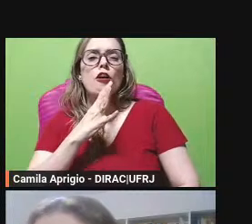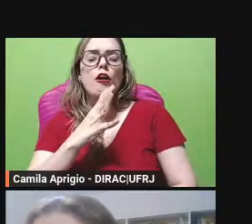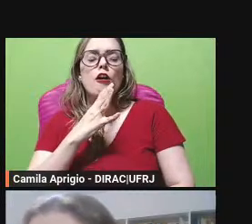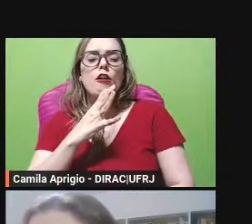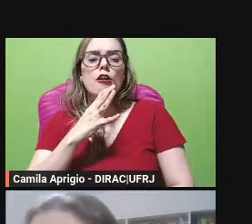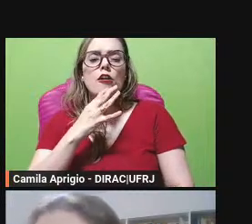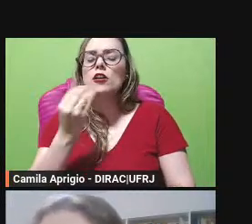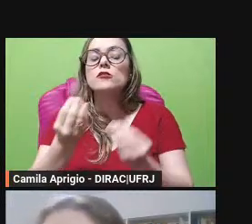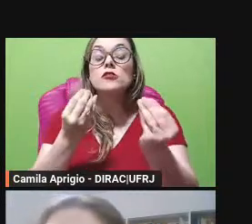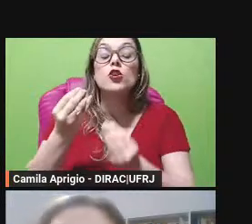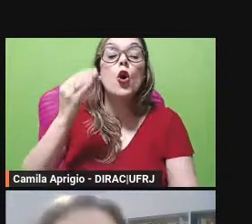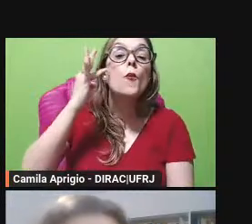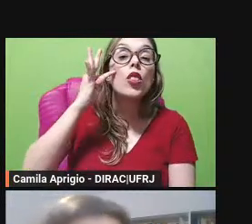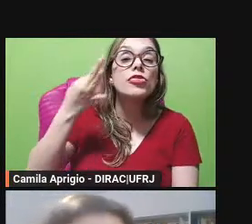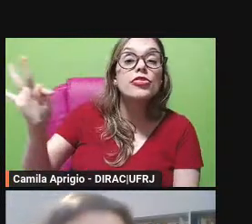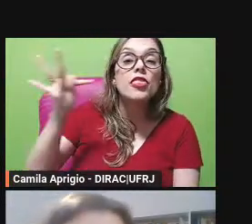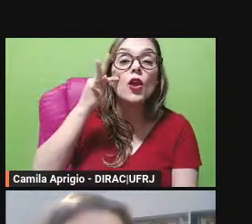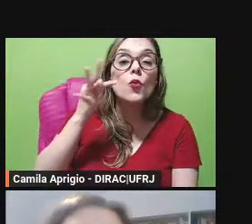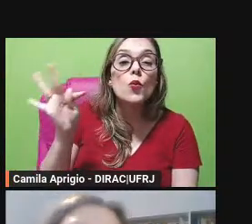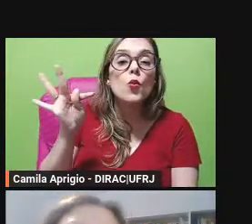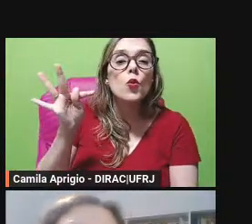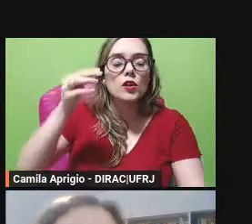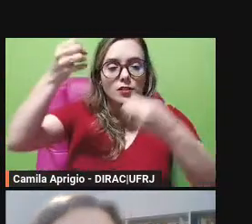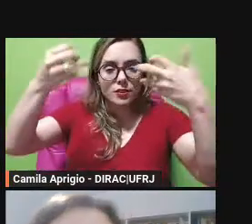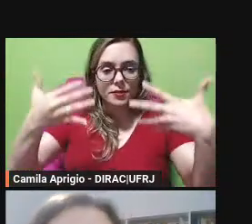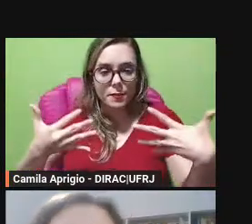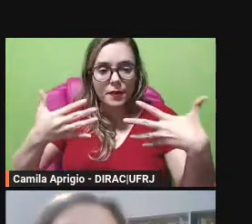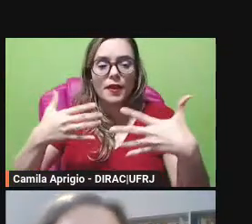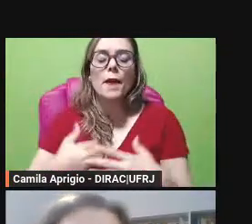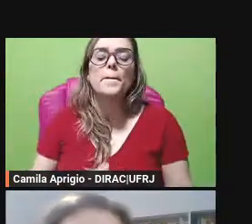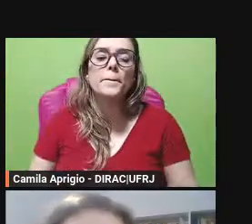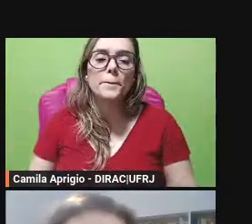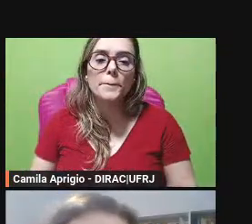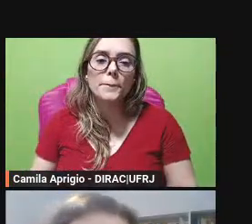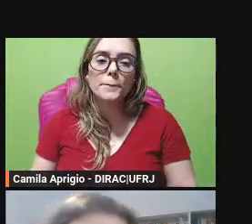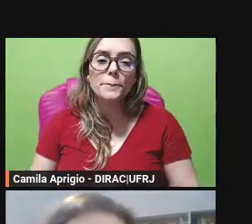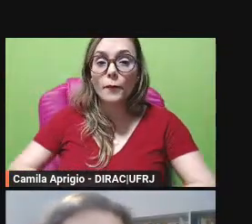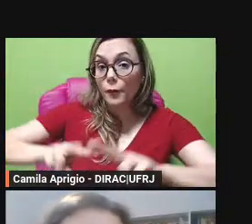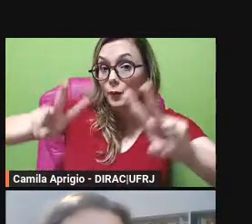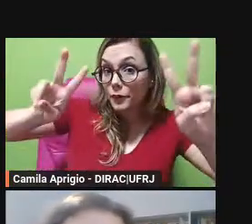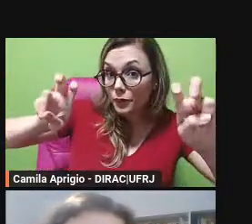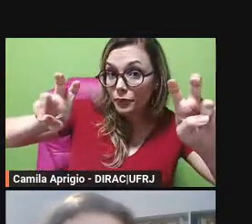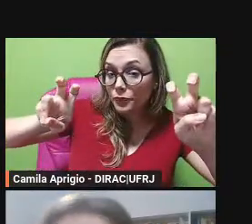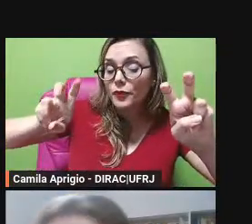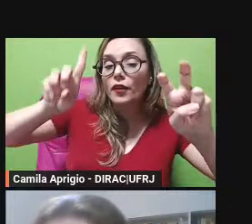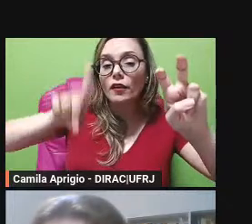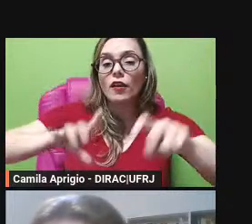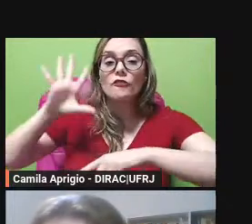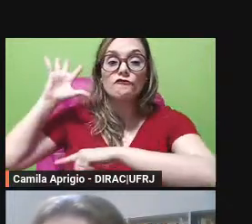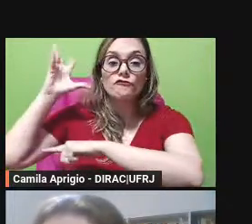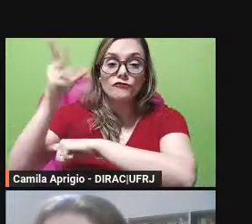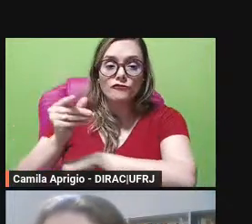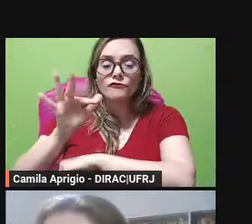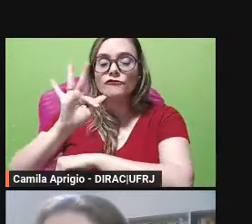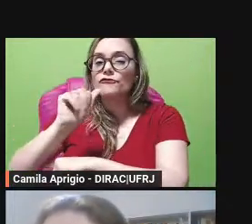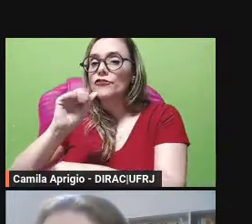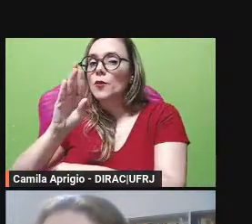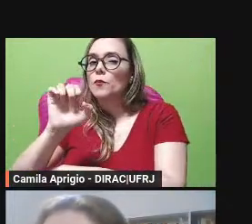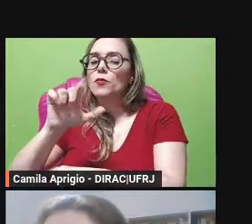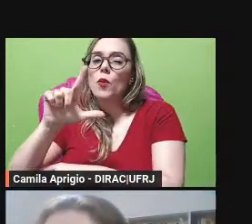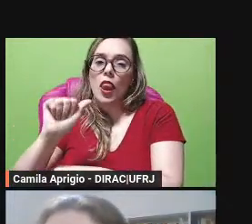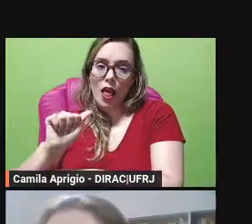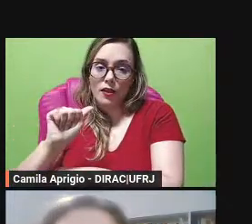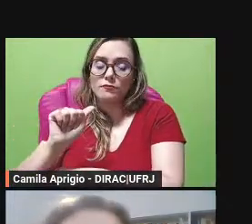que nós encontramos sobre fábula que é a a consideração